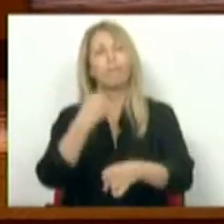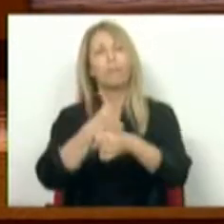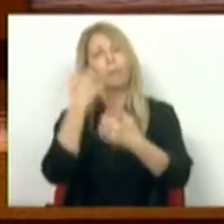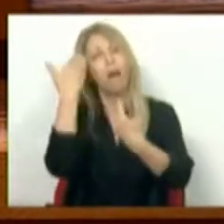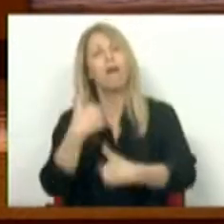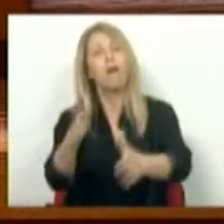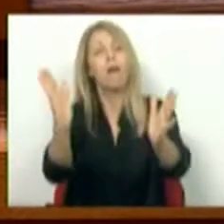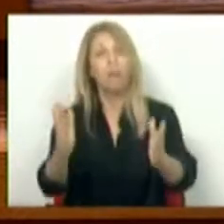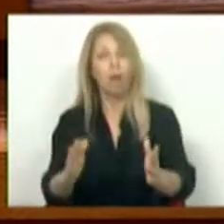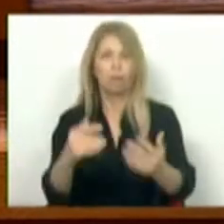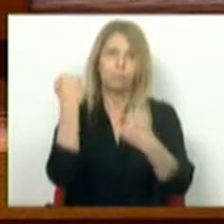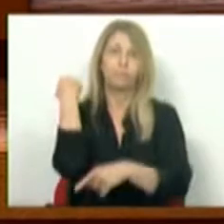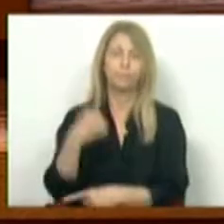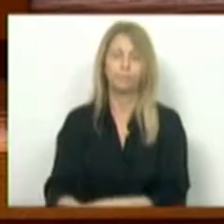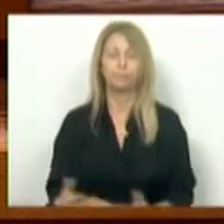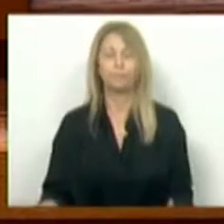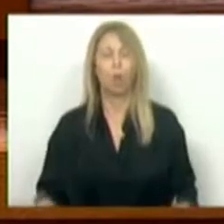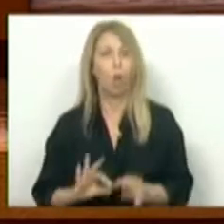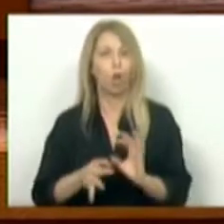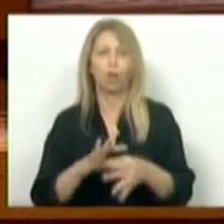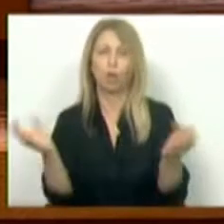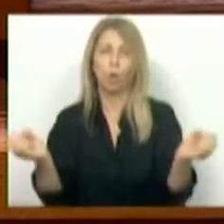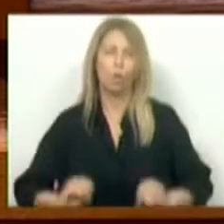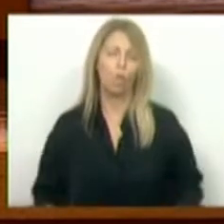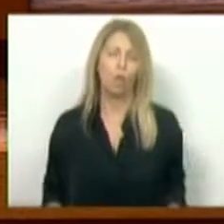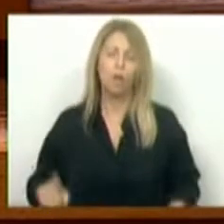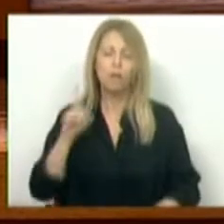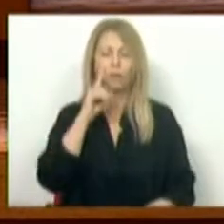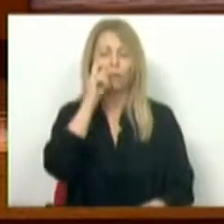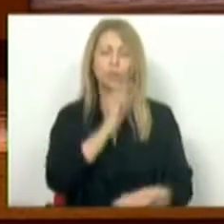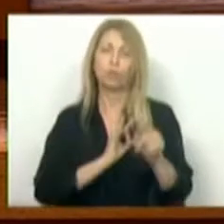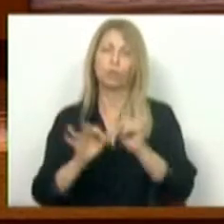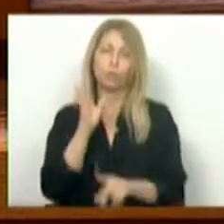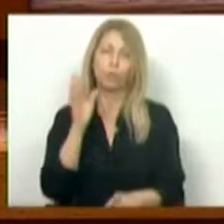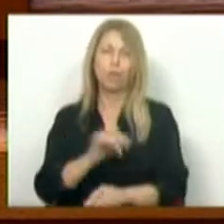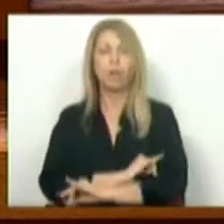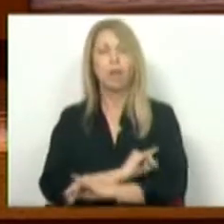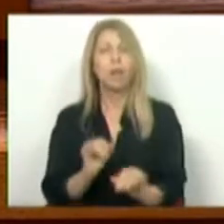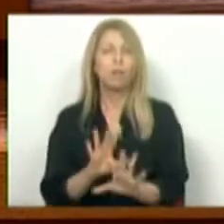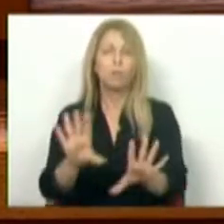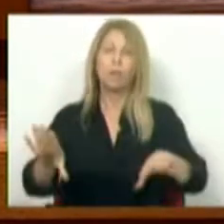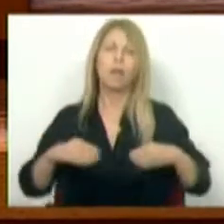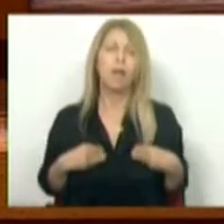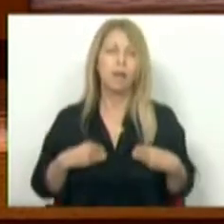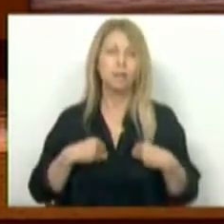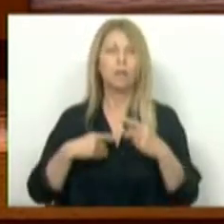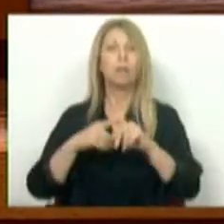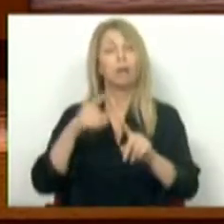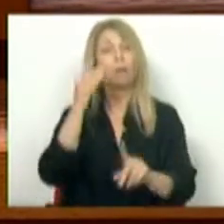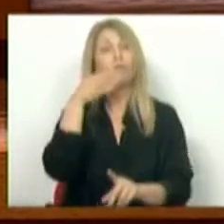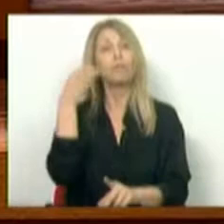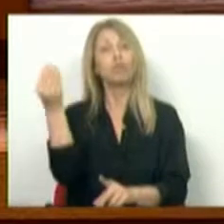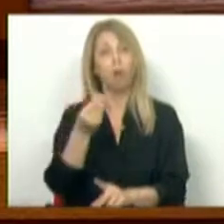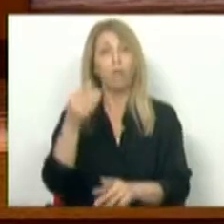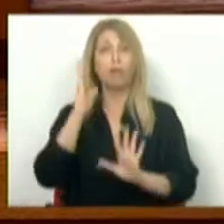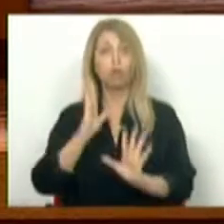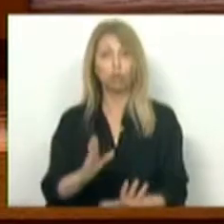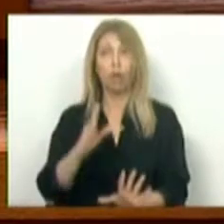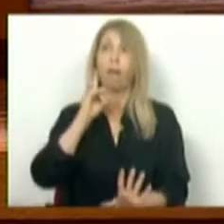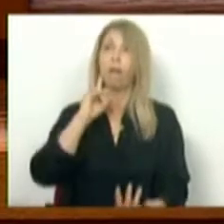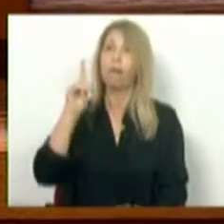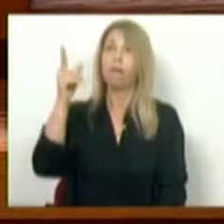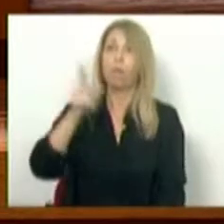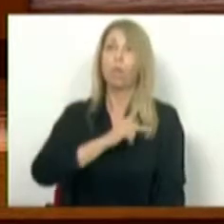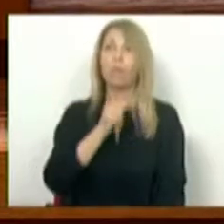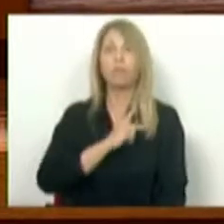deputados, é inaceitável que um jovem profissional, depois de todo o investimento na sua formação universitária, tenho ainda de pagar